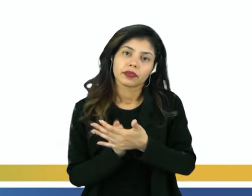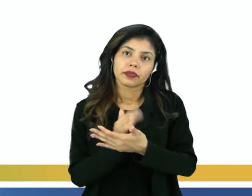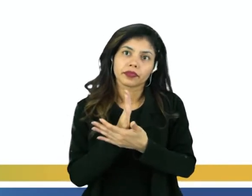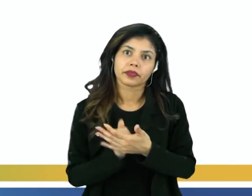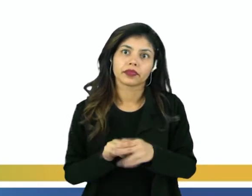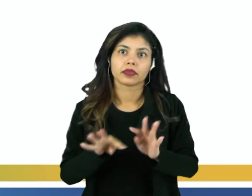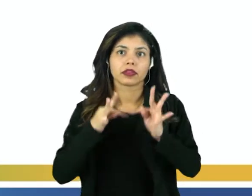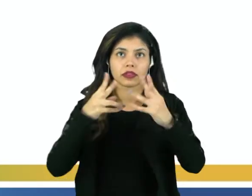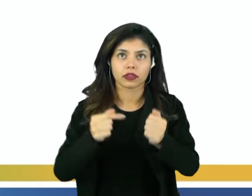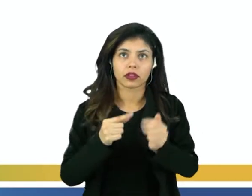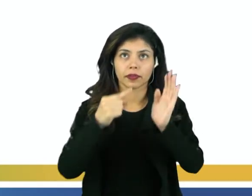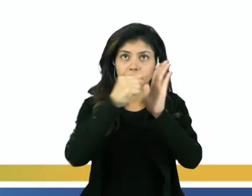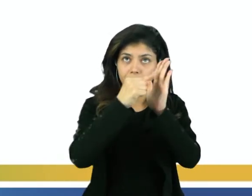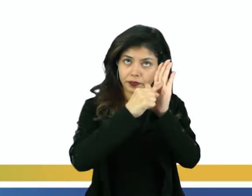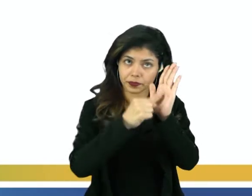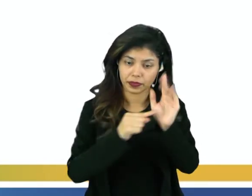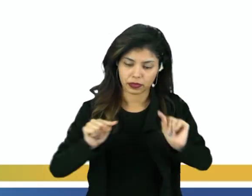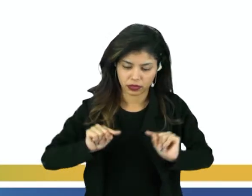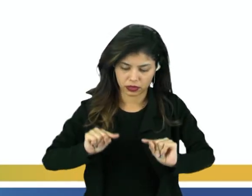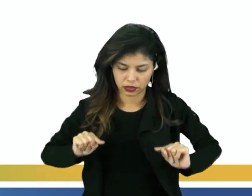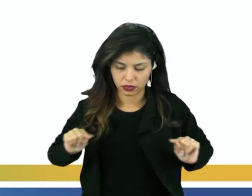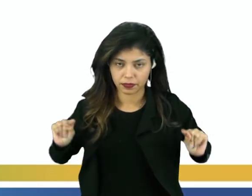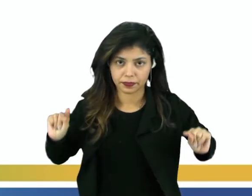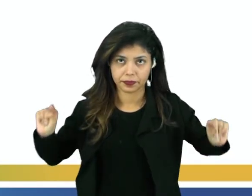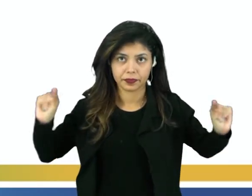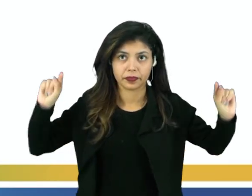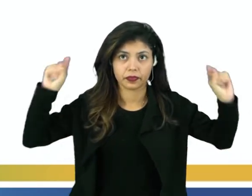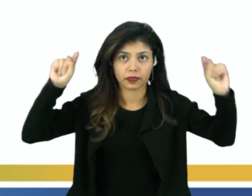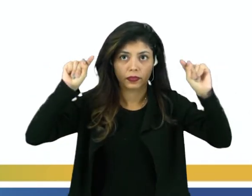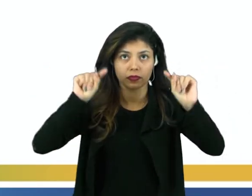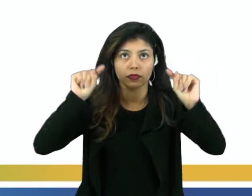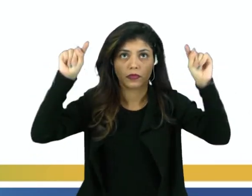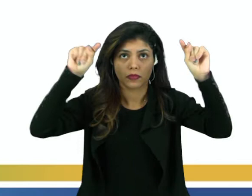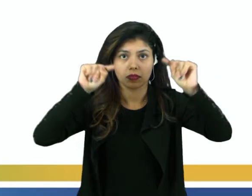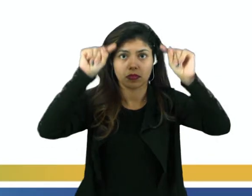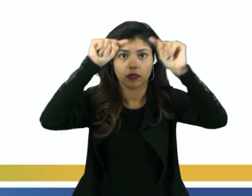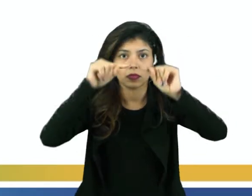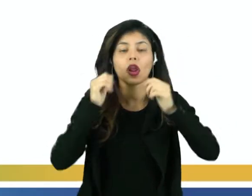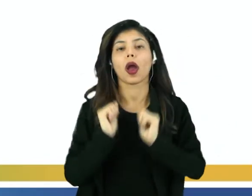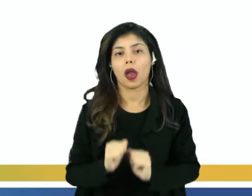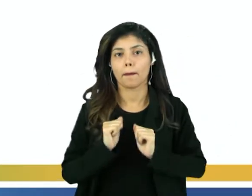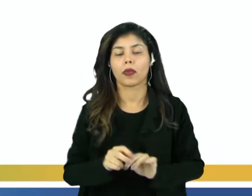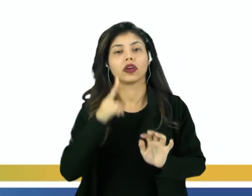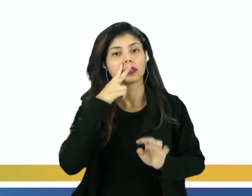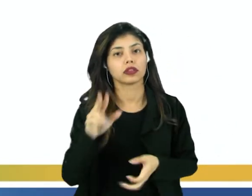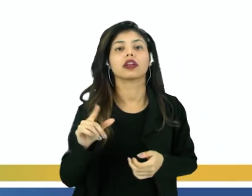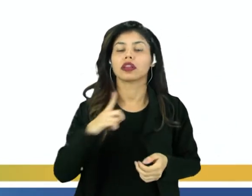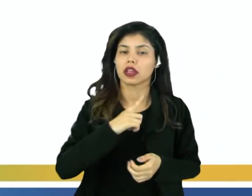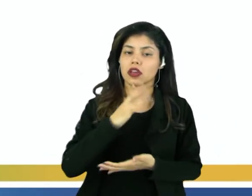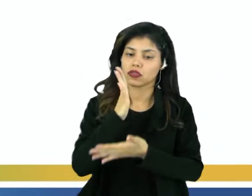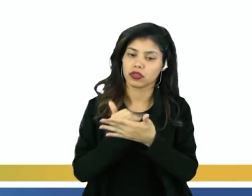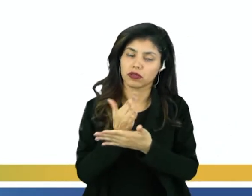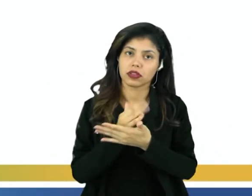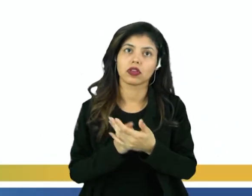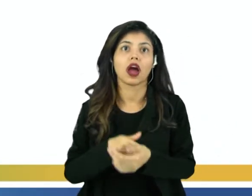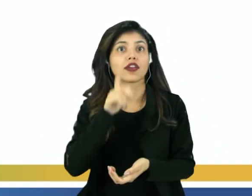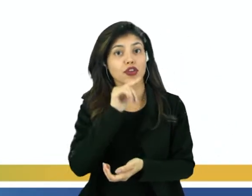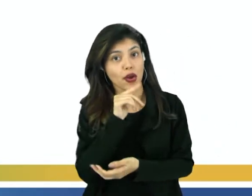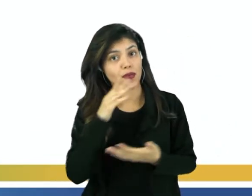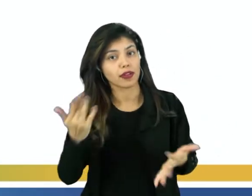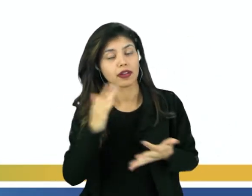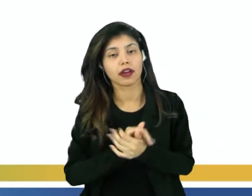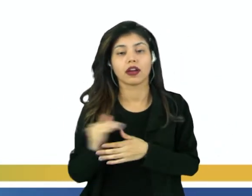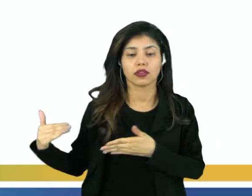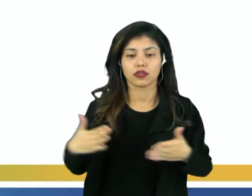todas essas áreas pontilhadas. está mostrando que são várias formas do relevo que podem servir como divisor de águas